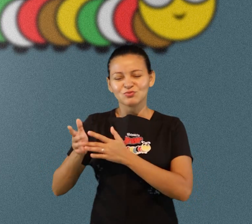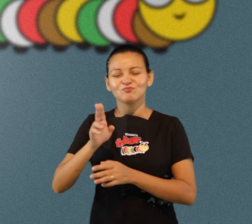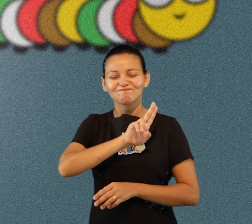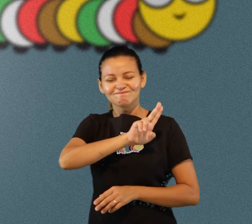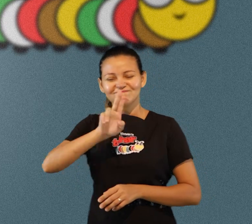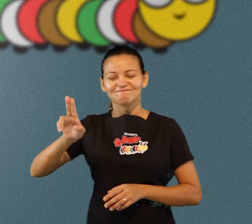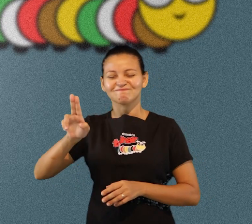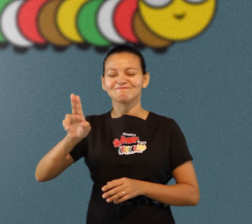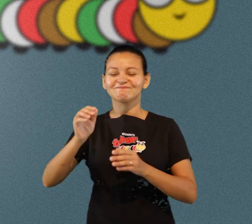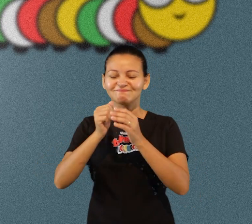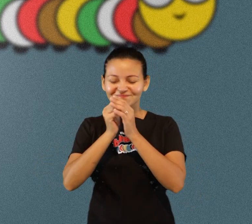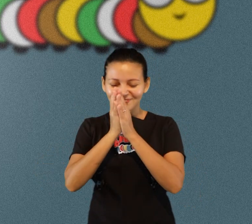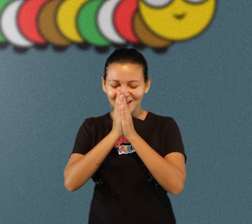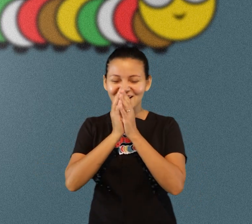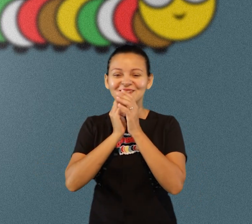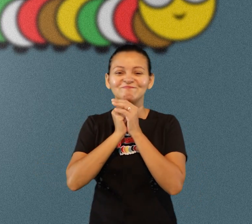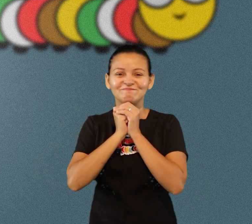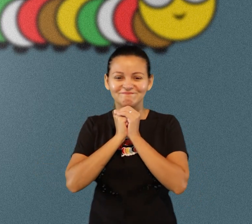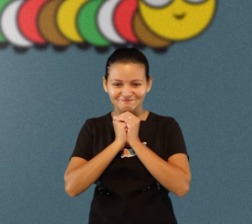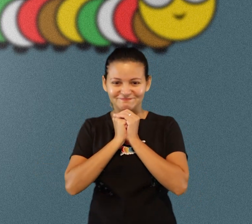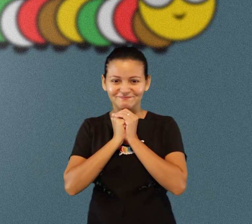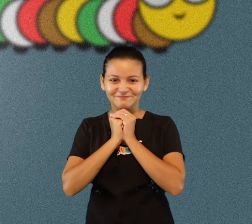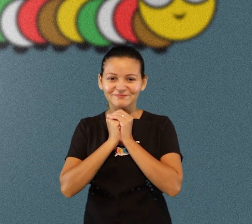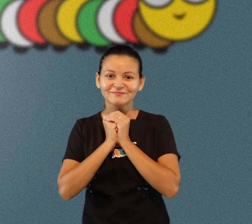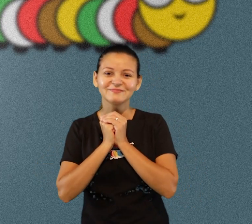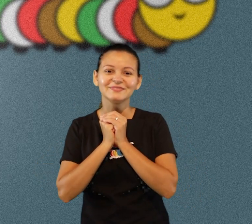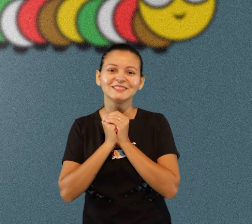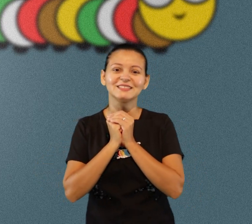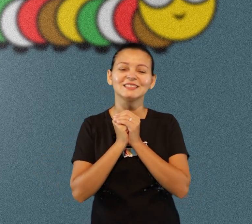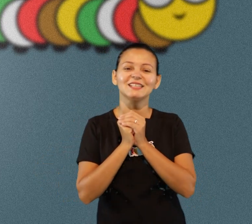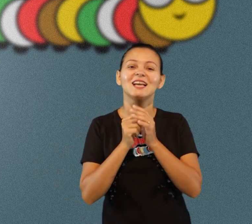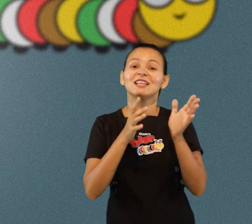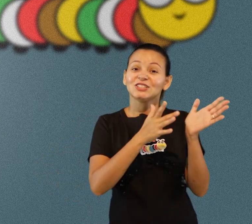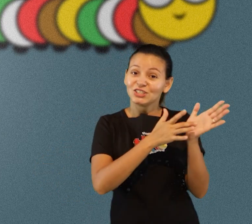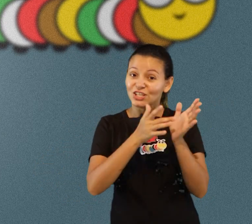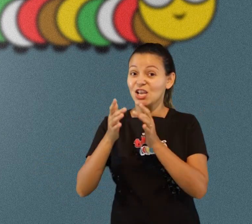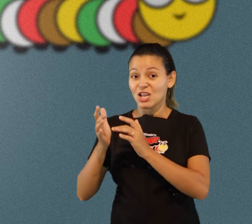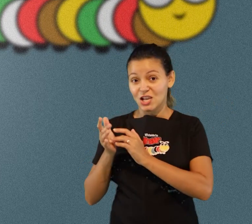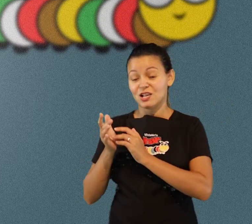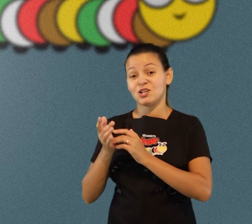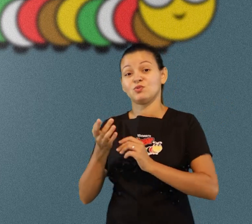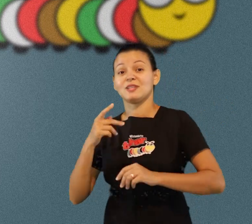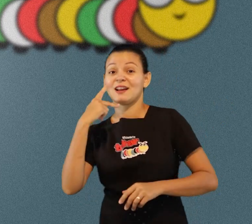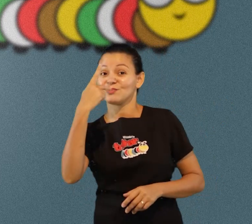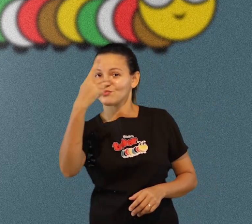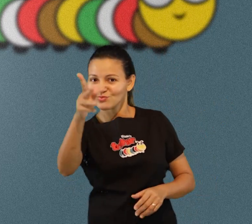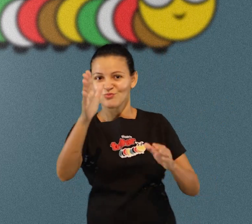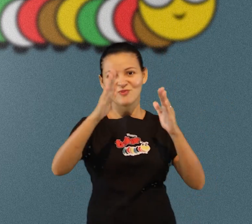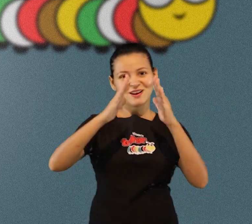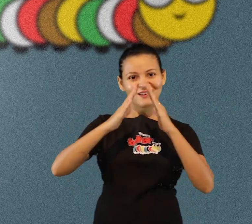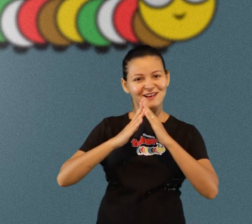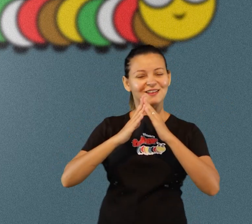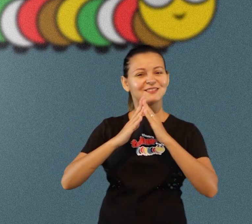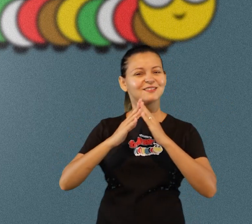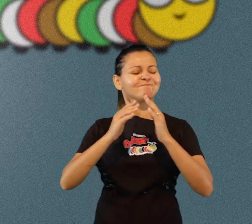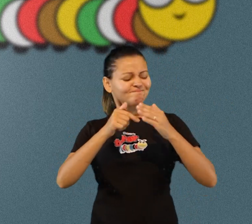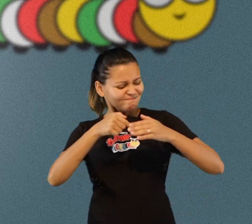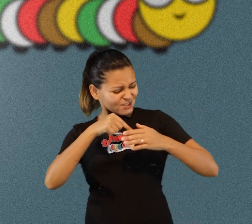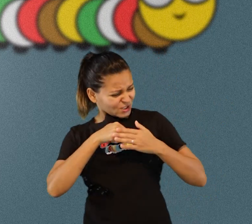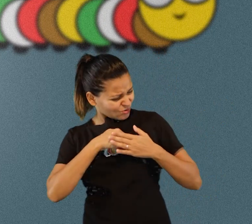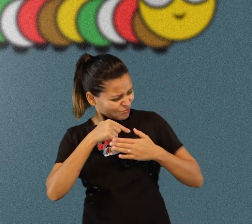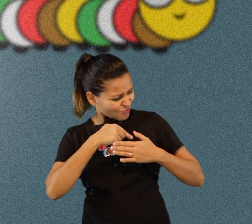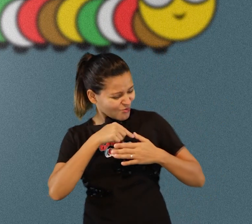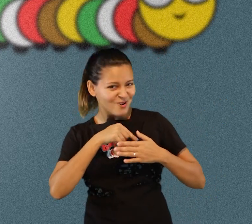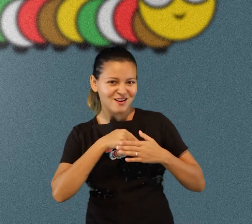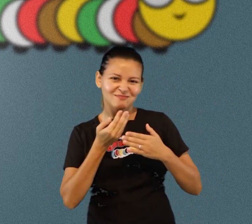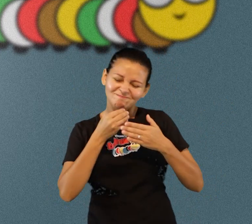em nome de Jesus amém amém boa semana para você que Jesus